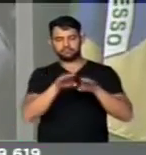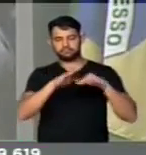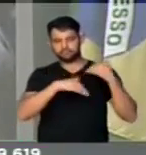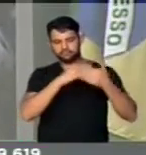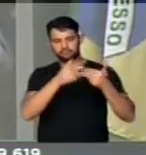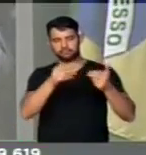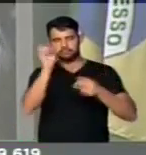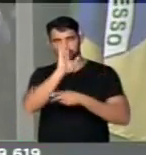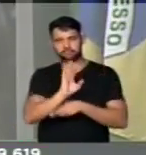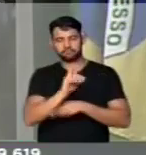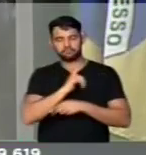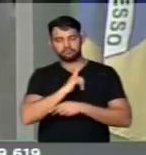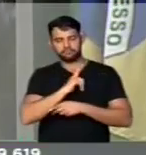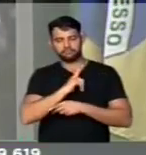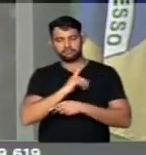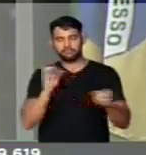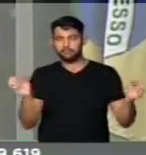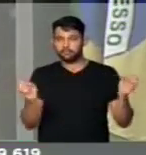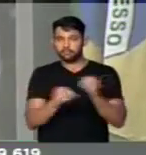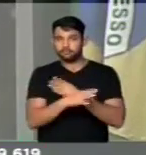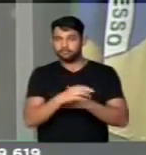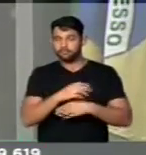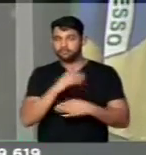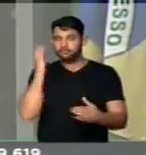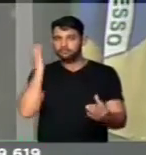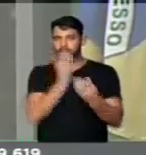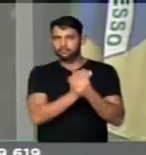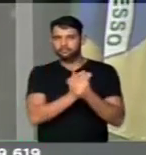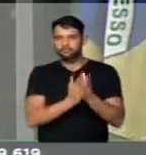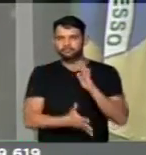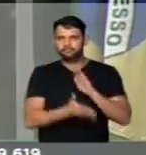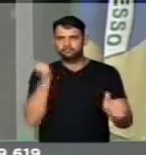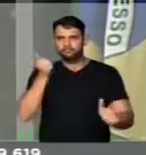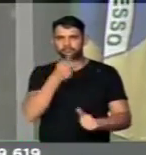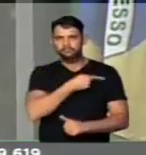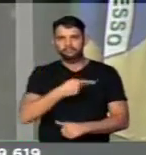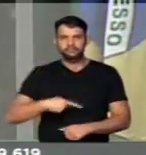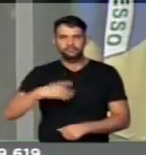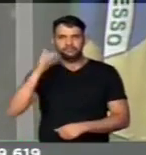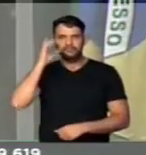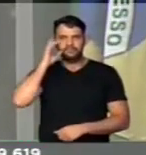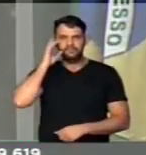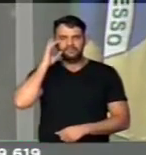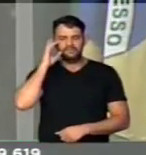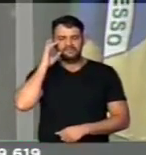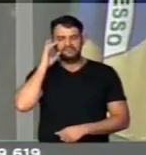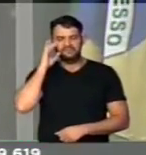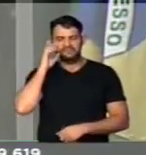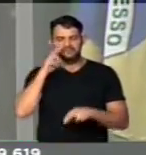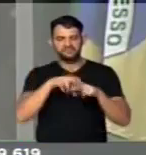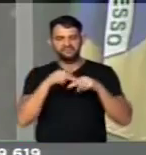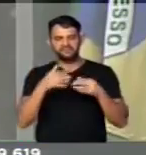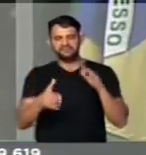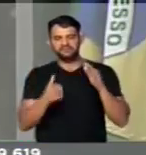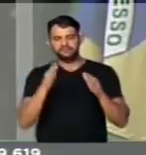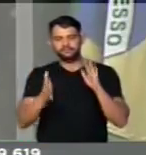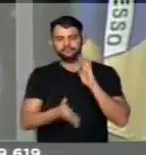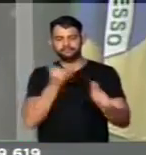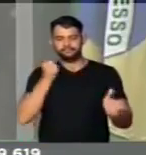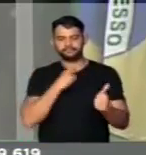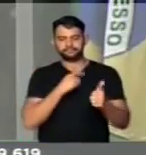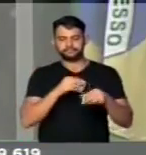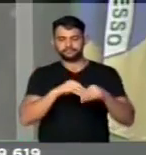o desenvolvimento. Tem que concluir o impeachment da senhora Dilma Rousseff, agora não apenas o impeachment, mas a